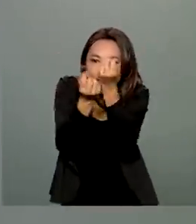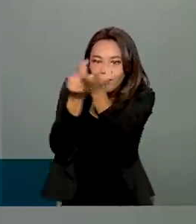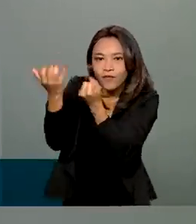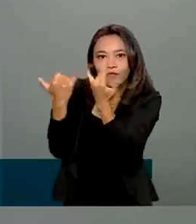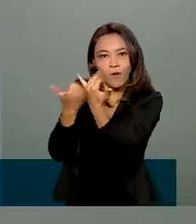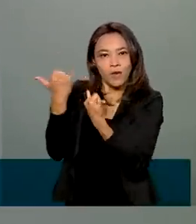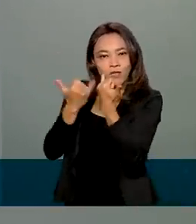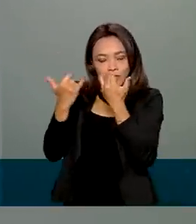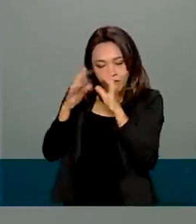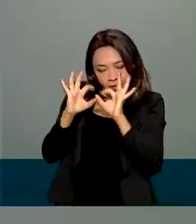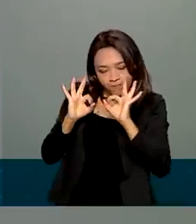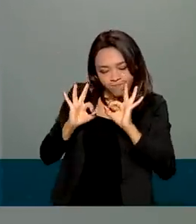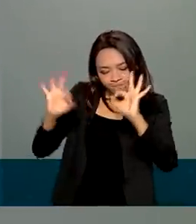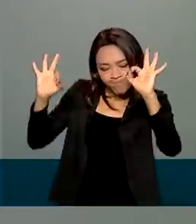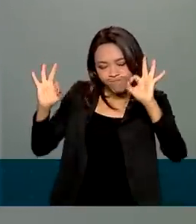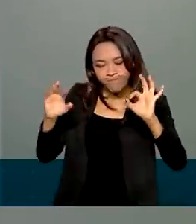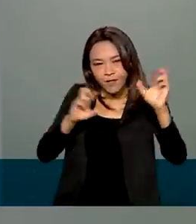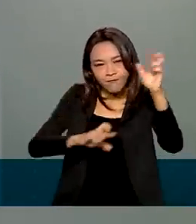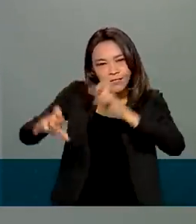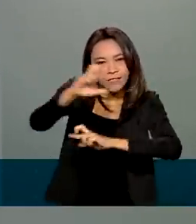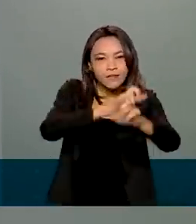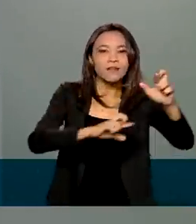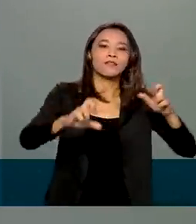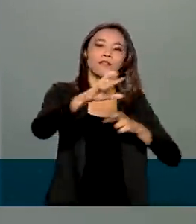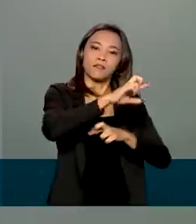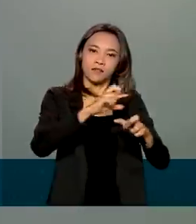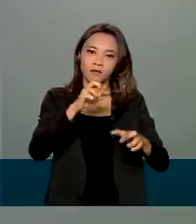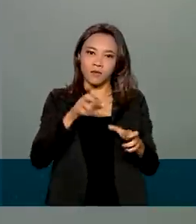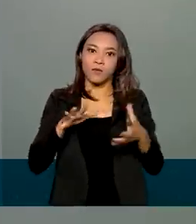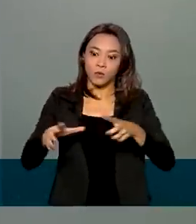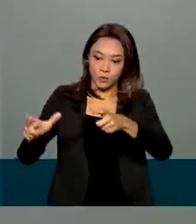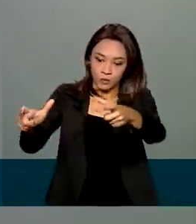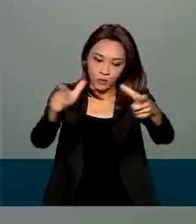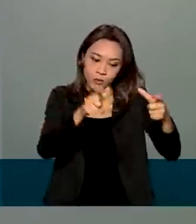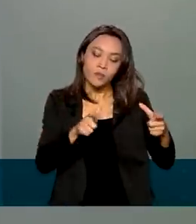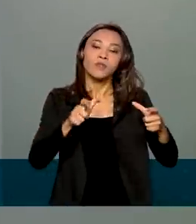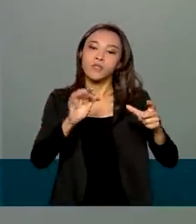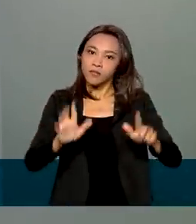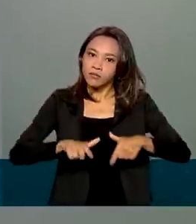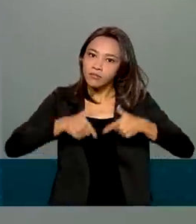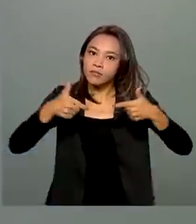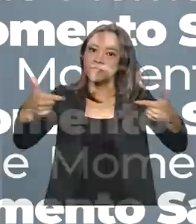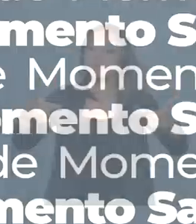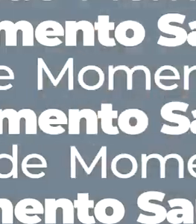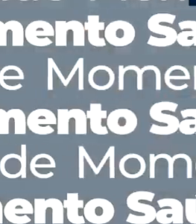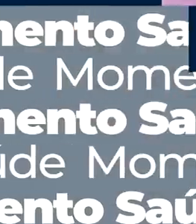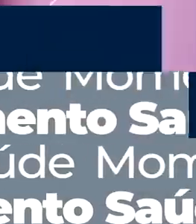precisão no comando e na fiscalização e nas operações que acontecem no território.